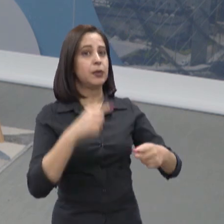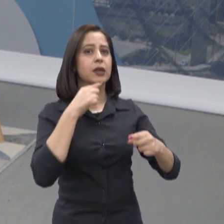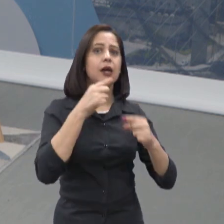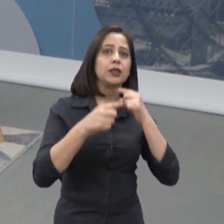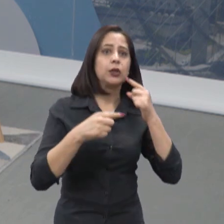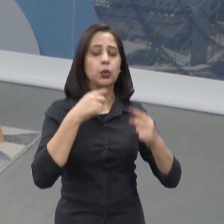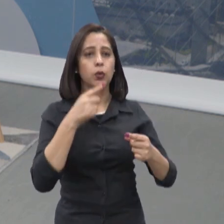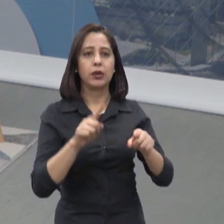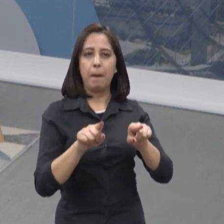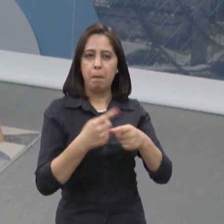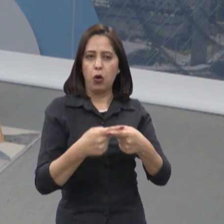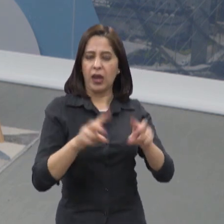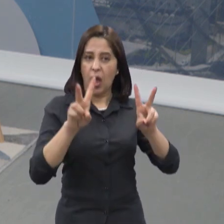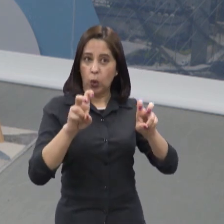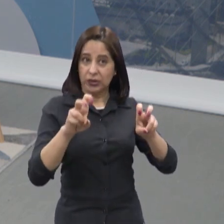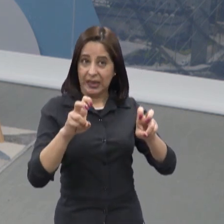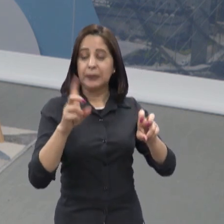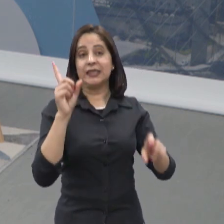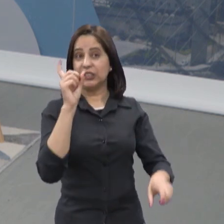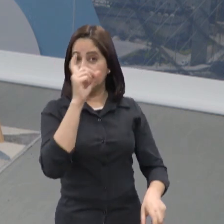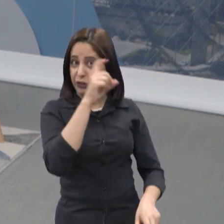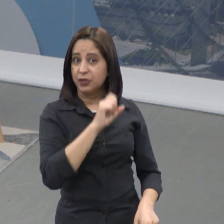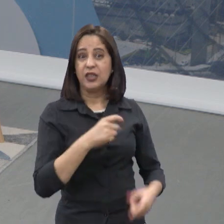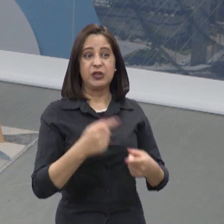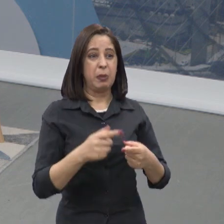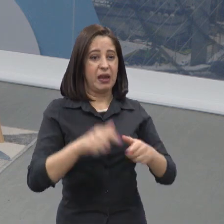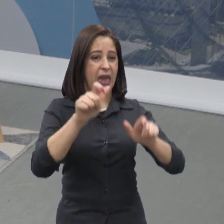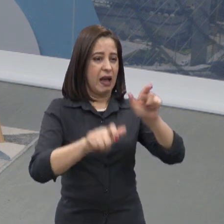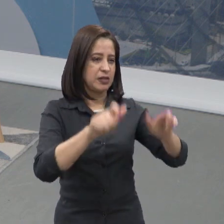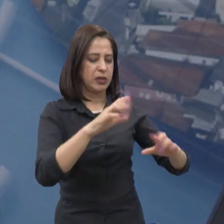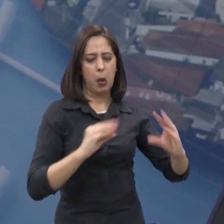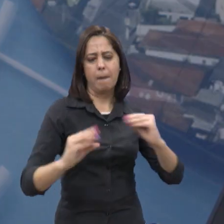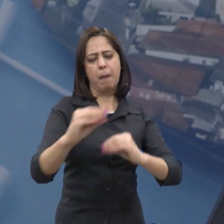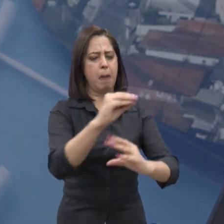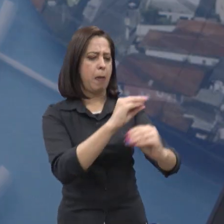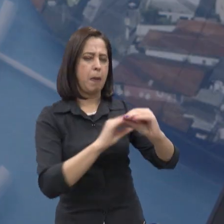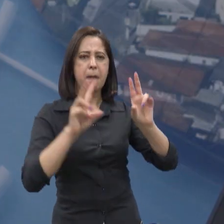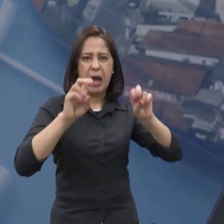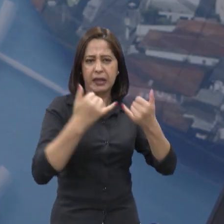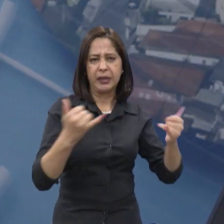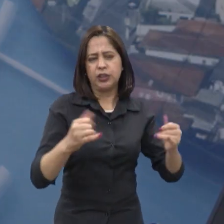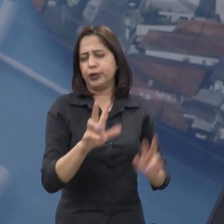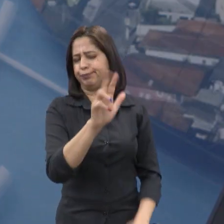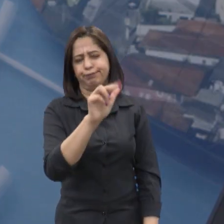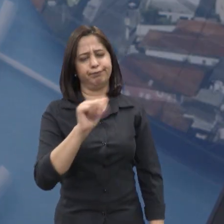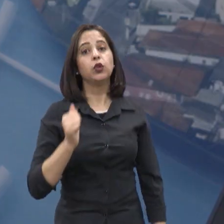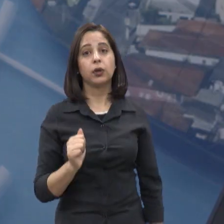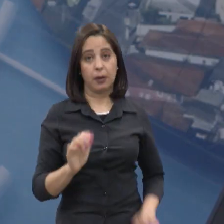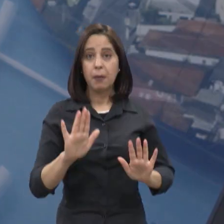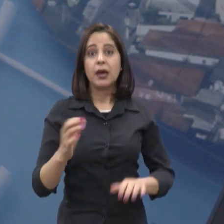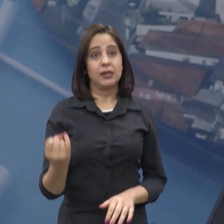um tema tão fácil, né, que as pessoas conversam assim, rodas de conversa, mas é interessante a gente democratizar esse assunto, né,